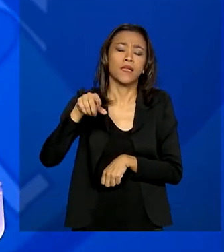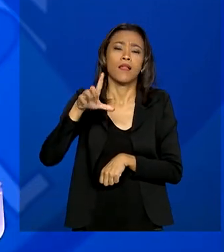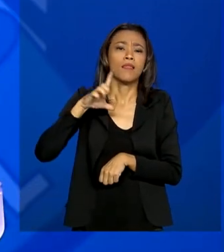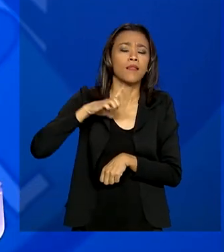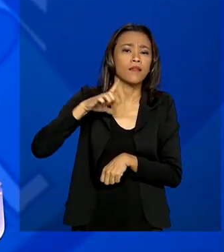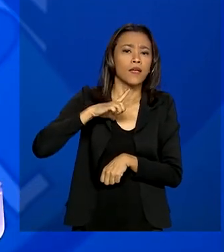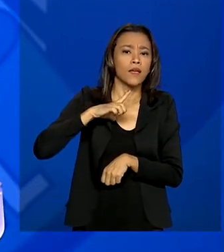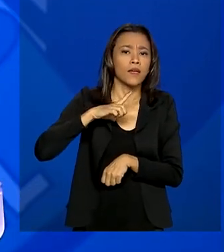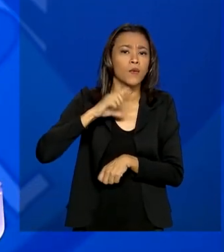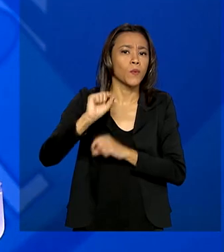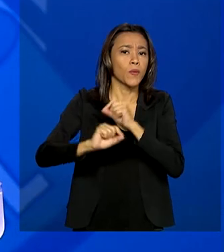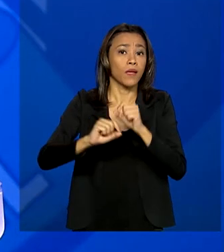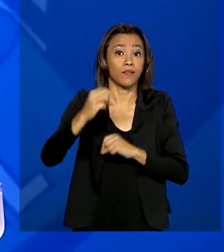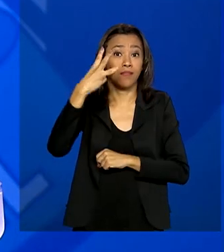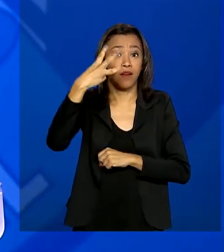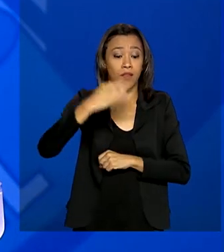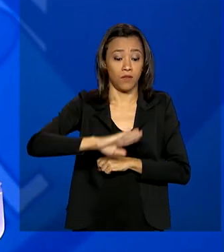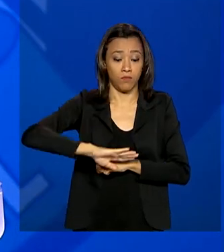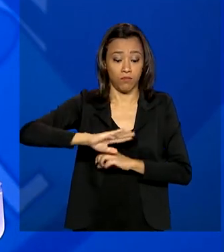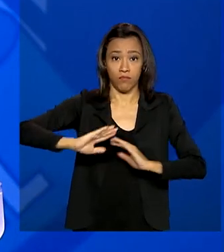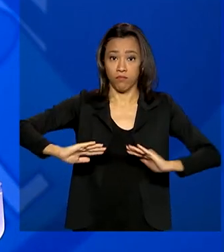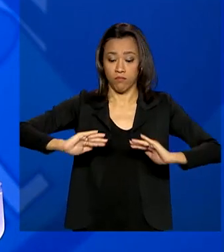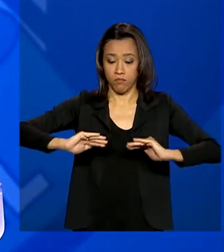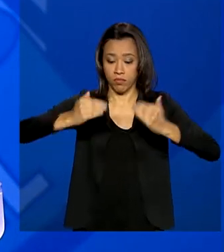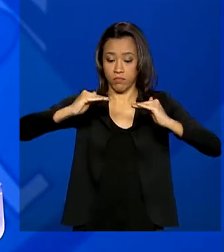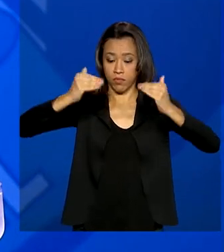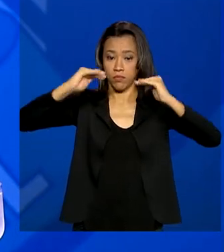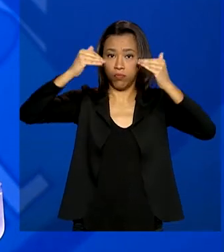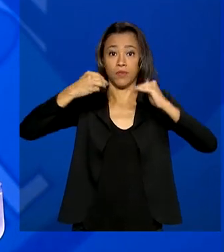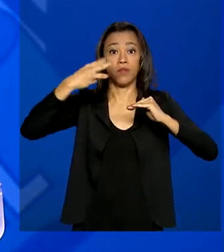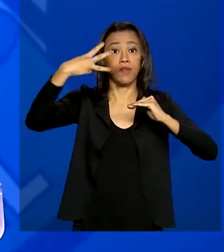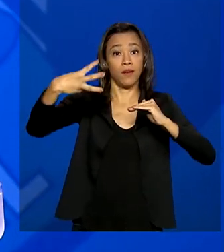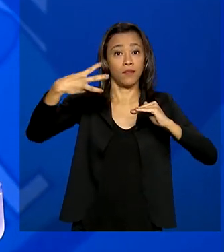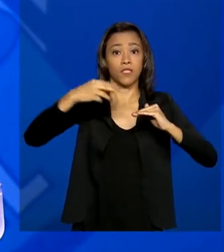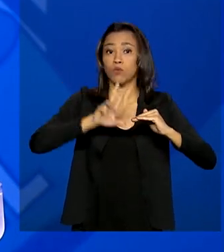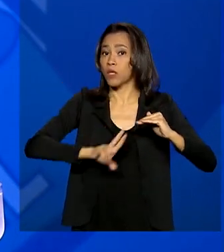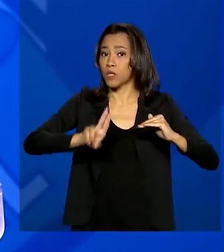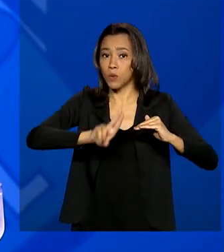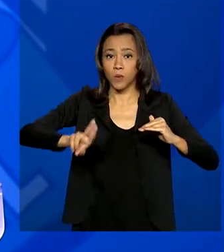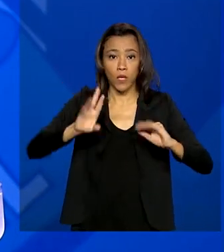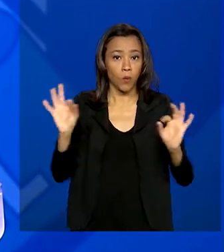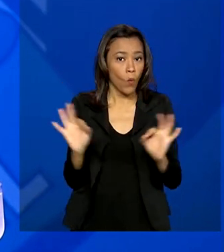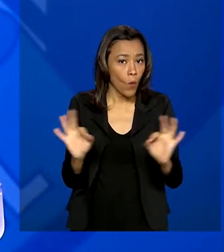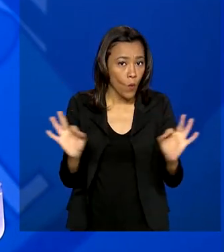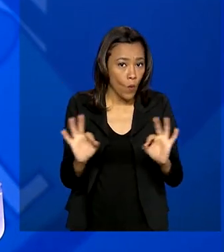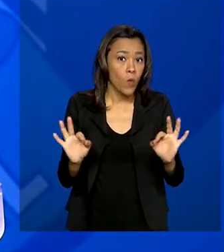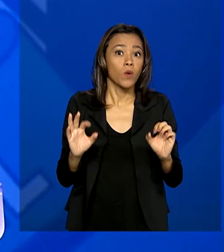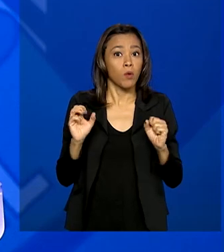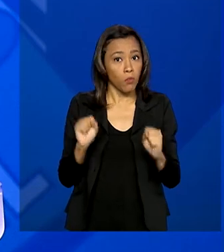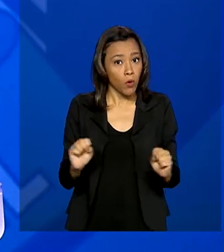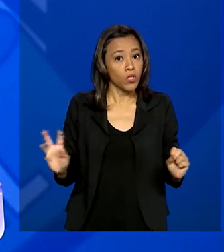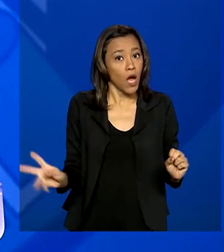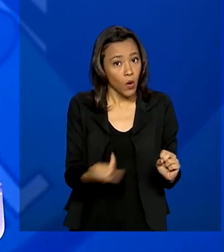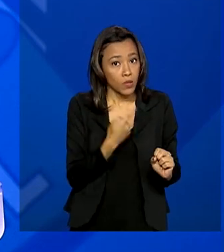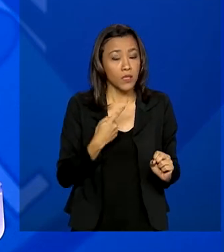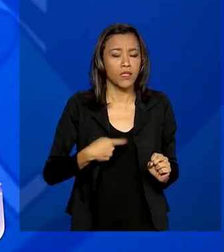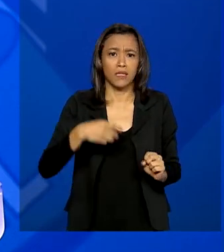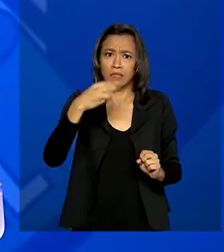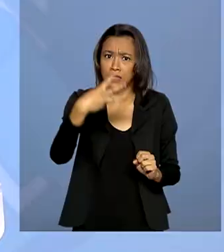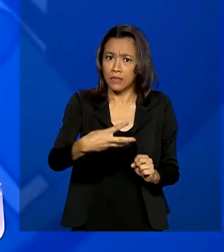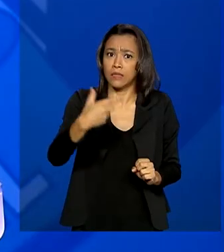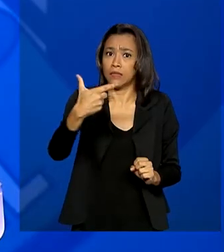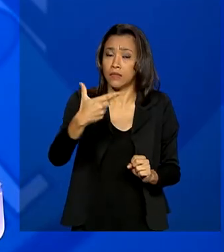três andares que não estão sendo utilizados e que podem rapidamente aumentar em 350